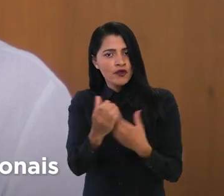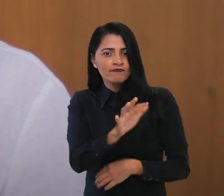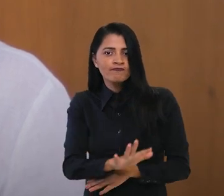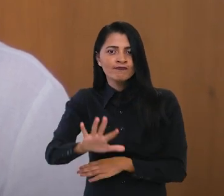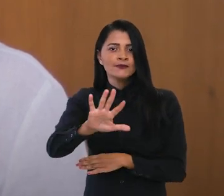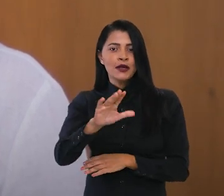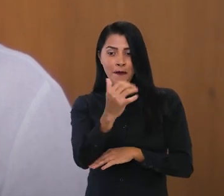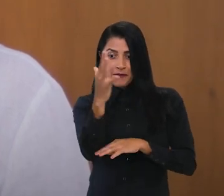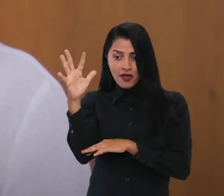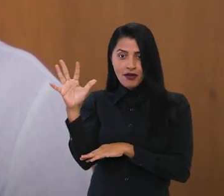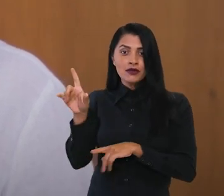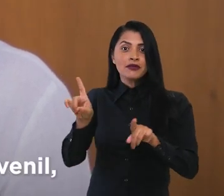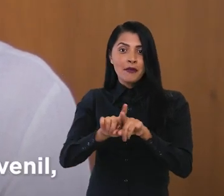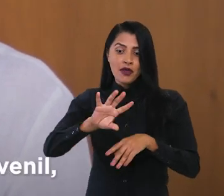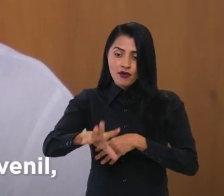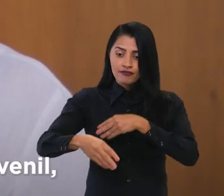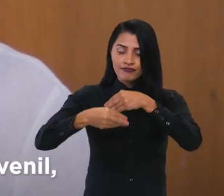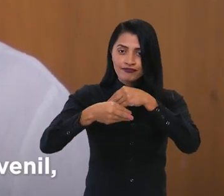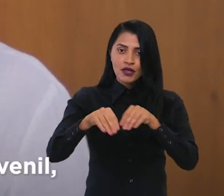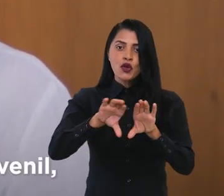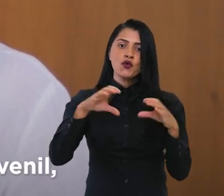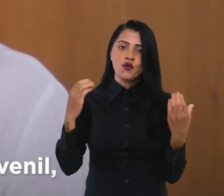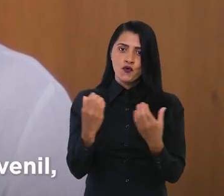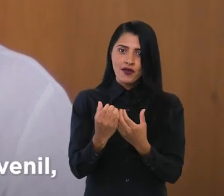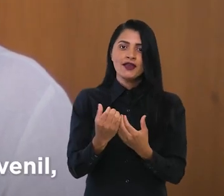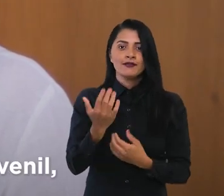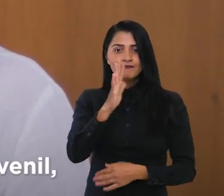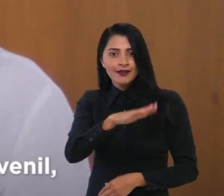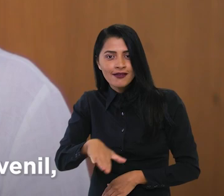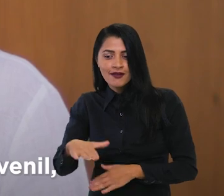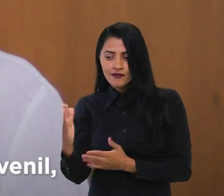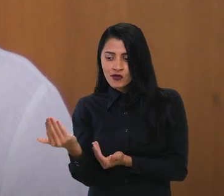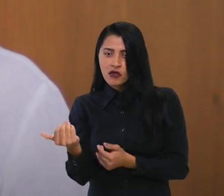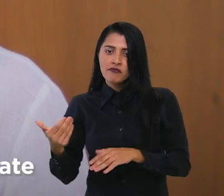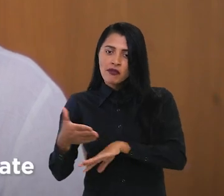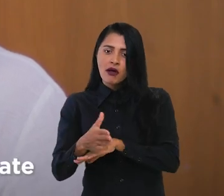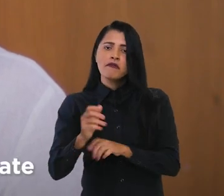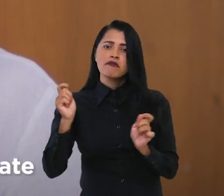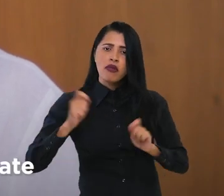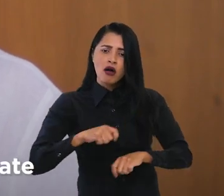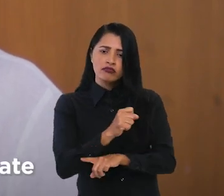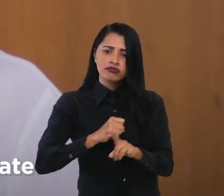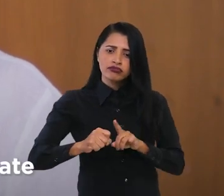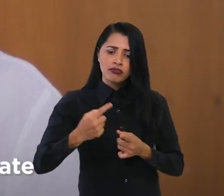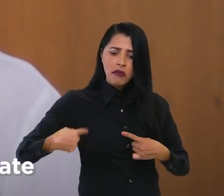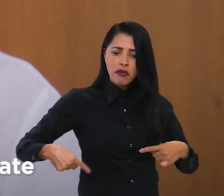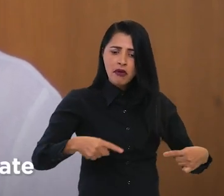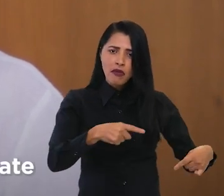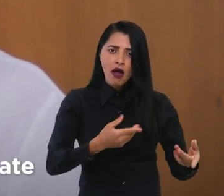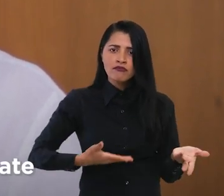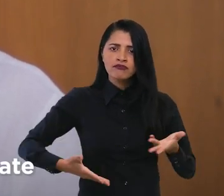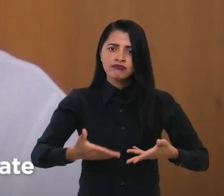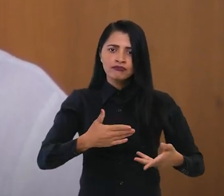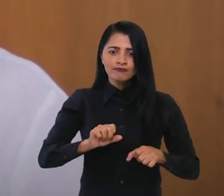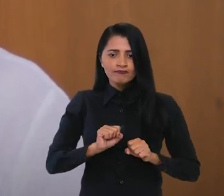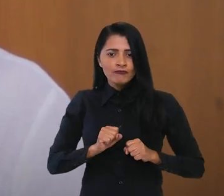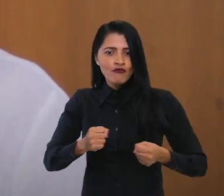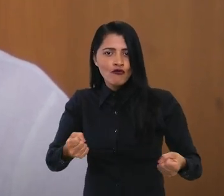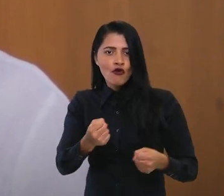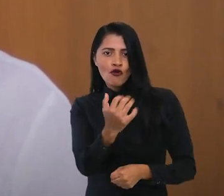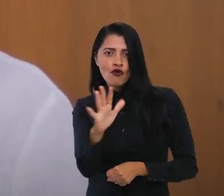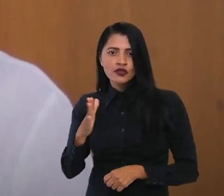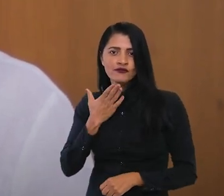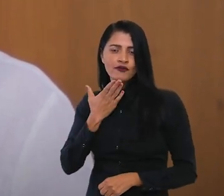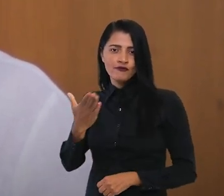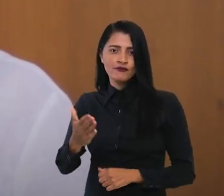nacionais de meio ambiente, incluindo a Conferência Infanto-Juvenil, para engajar a sociedade no debate e